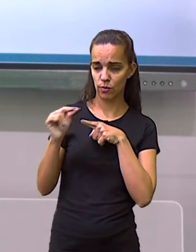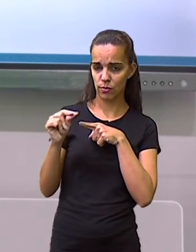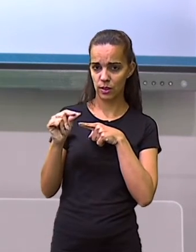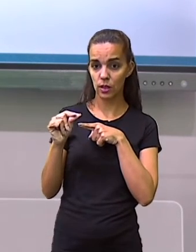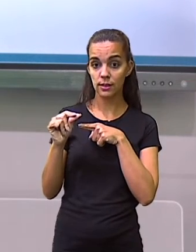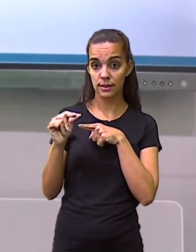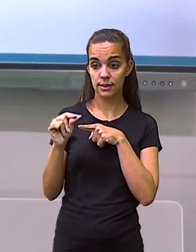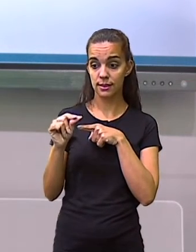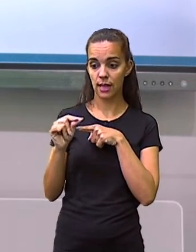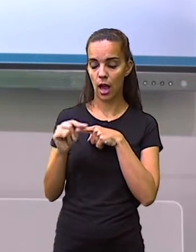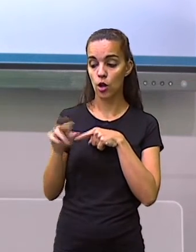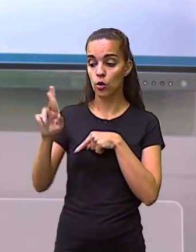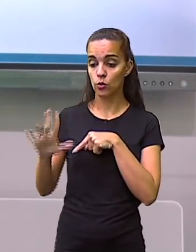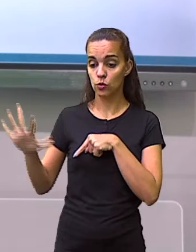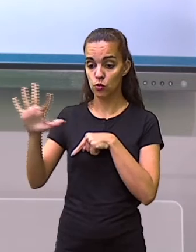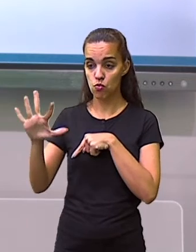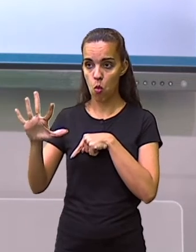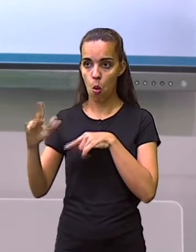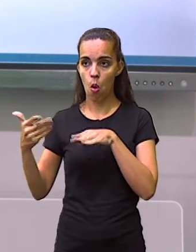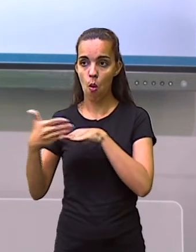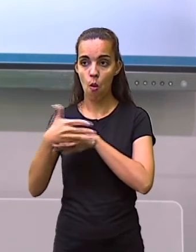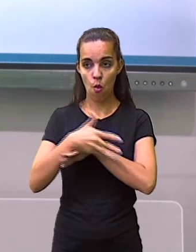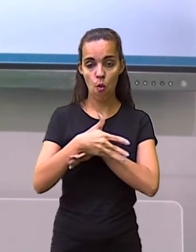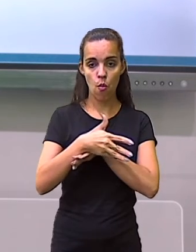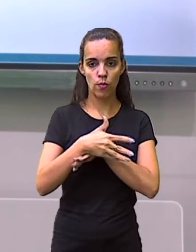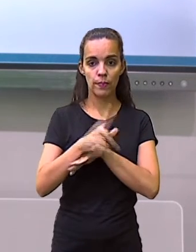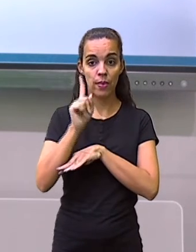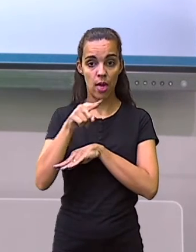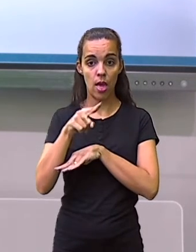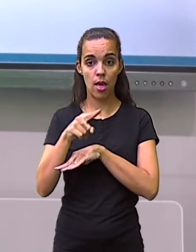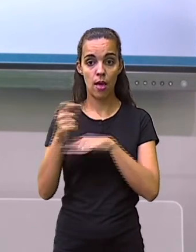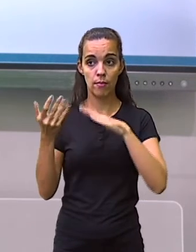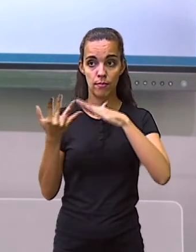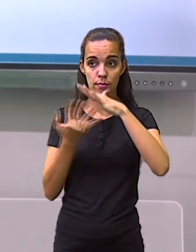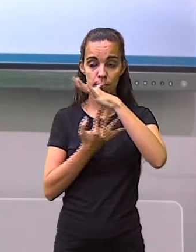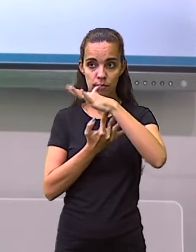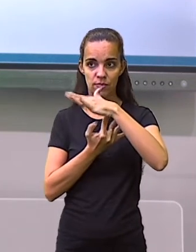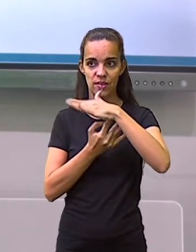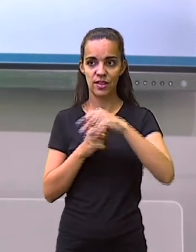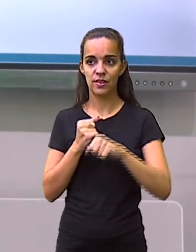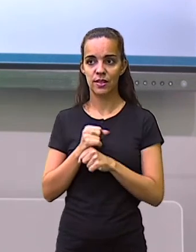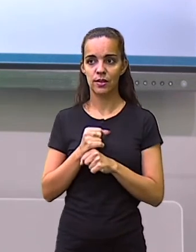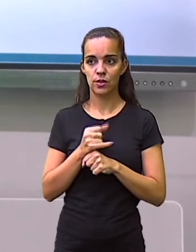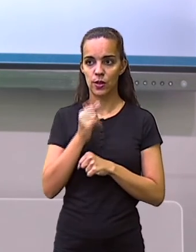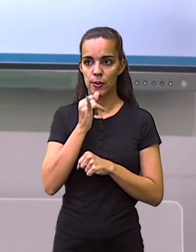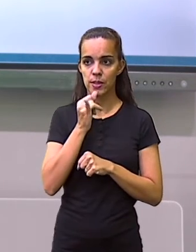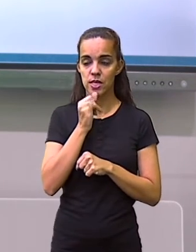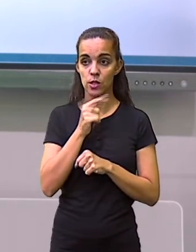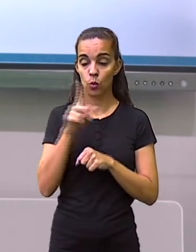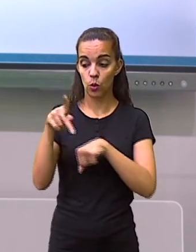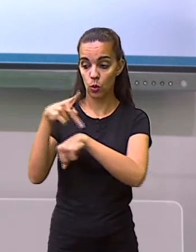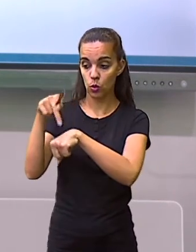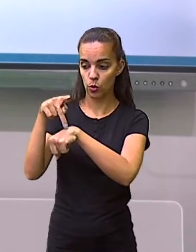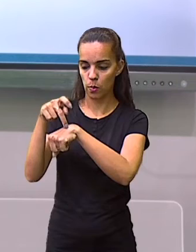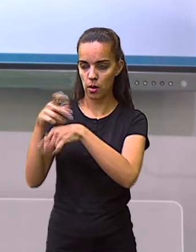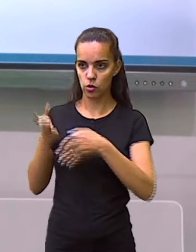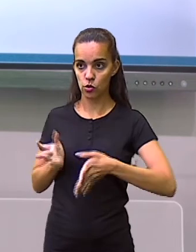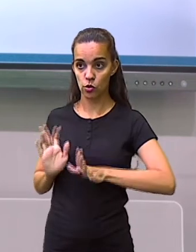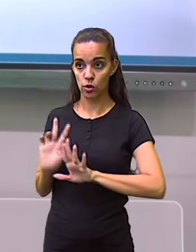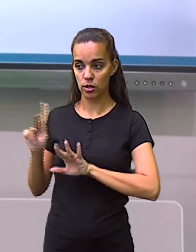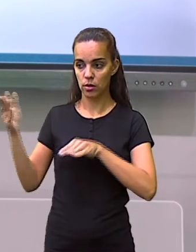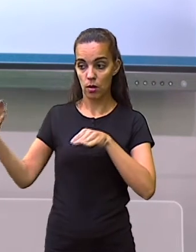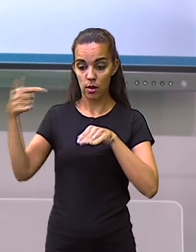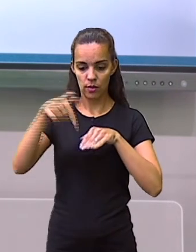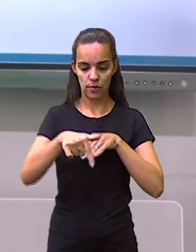região para outra, nós temos a migração. Quando ele vem de um país de origem para